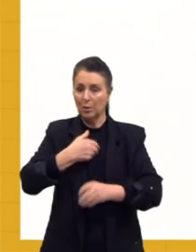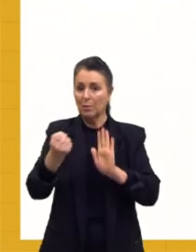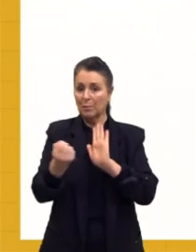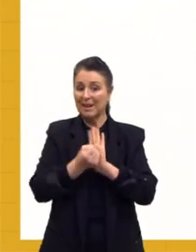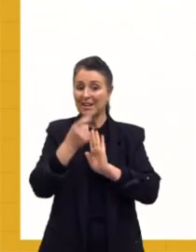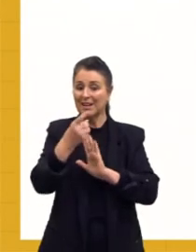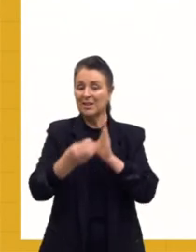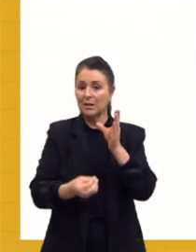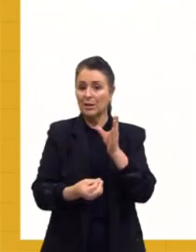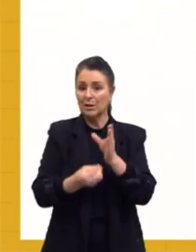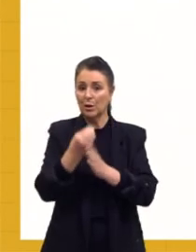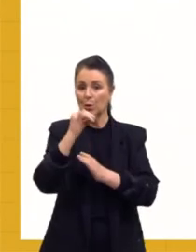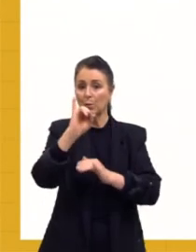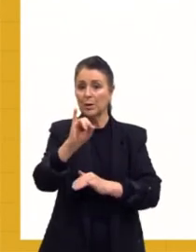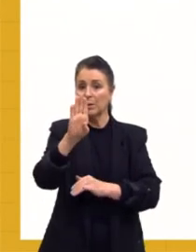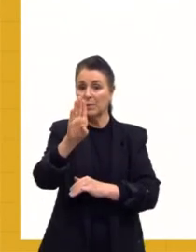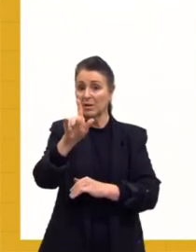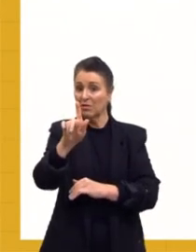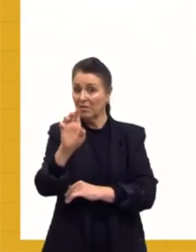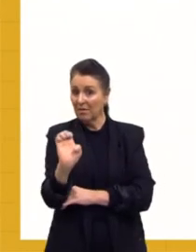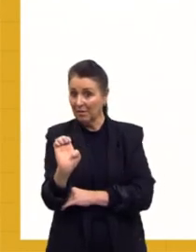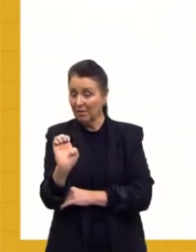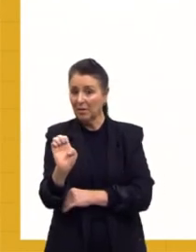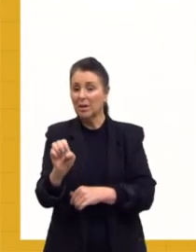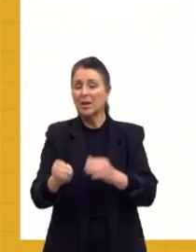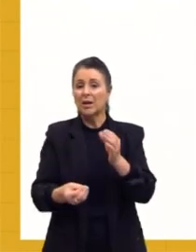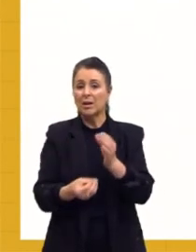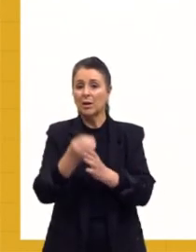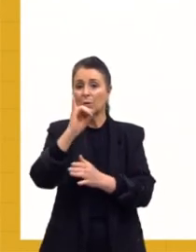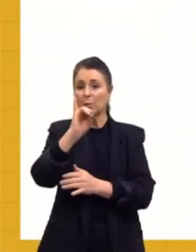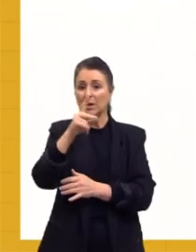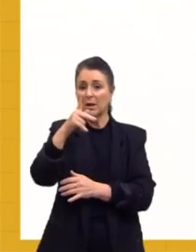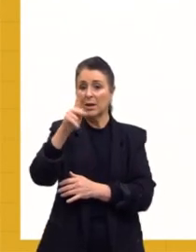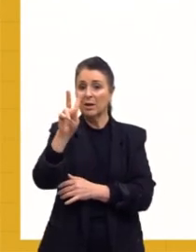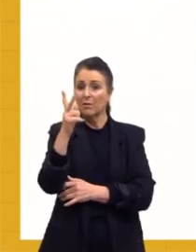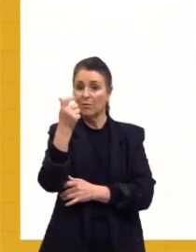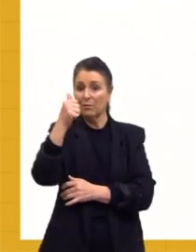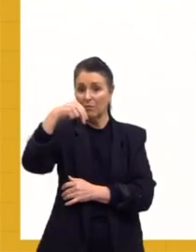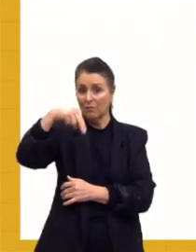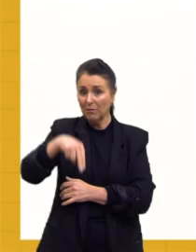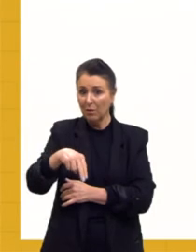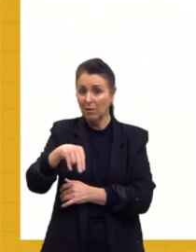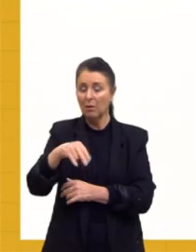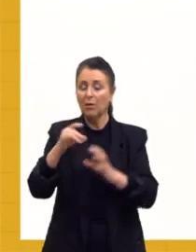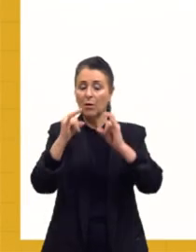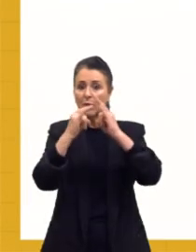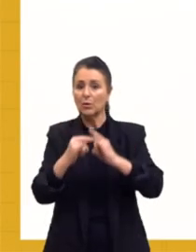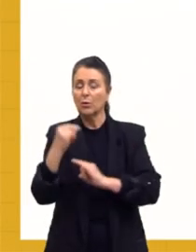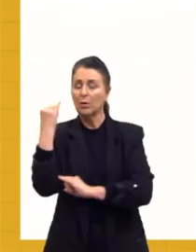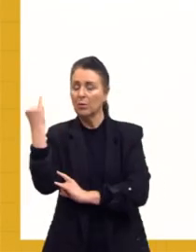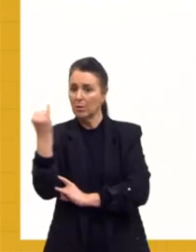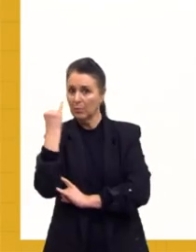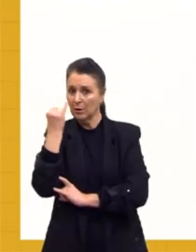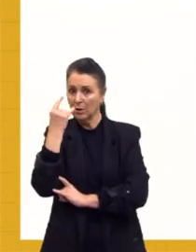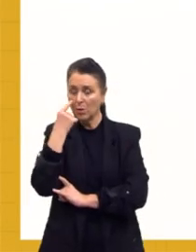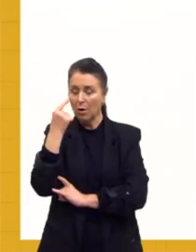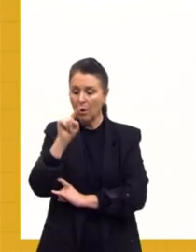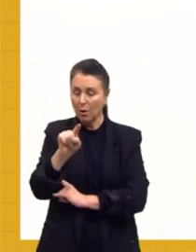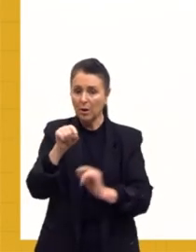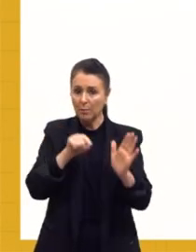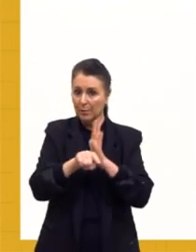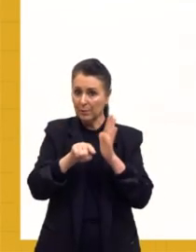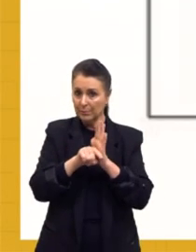ele que criou, por exemplo, o IBGE. Ele também criou o IFAN. Instituições muito importantes aí. Procurem essa questão.